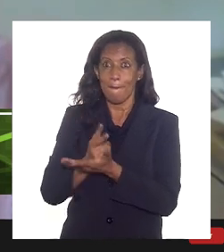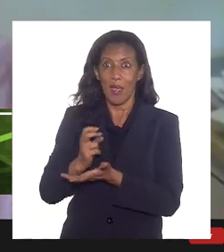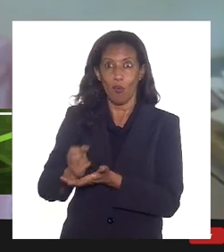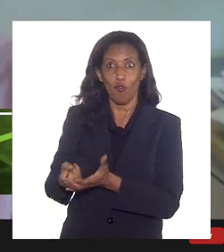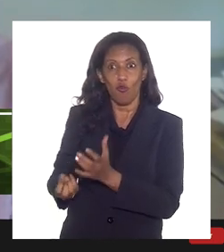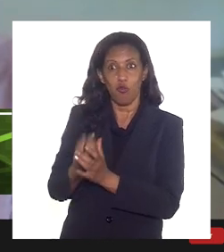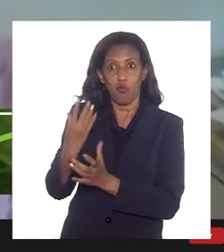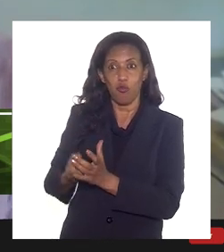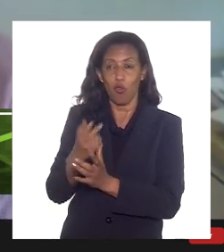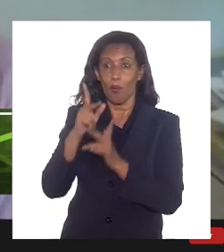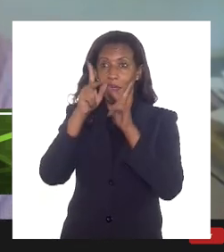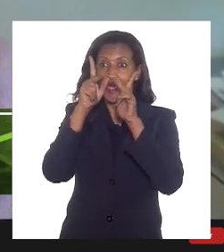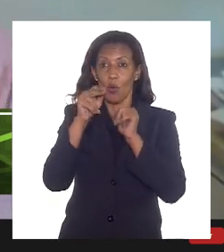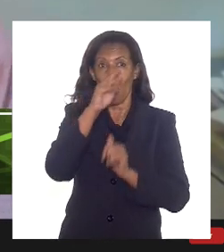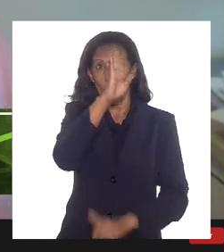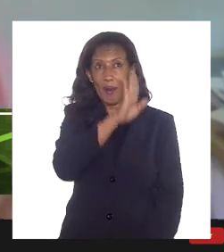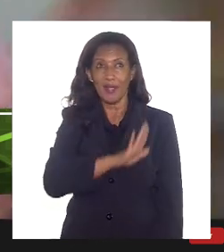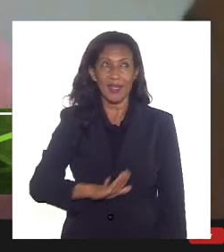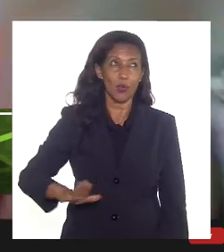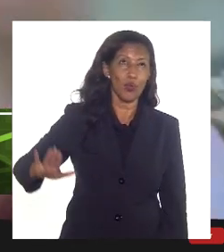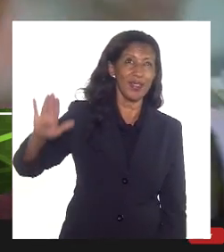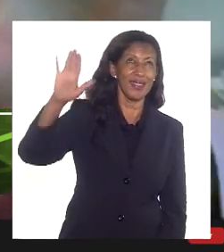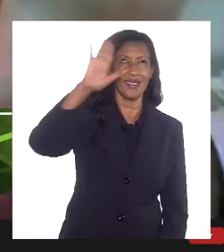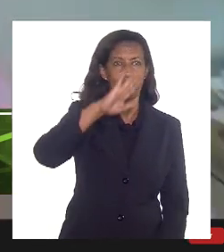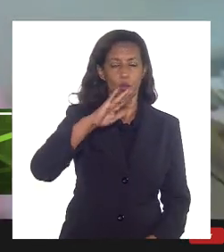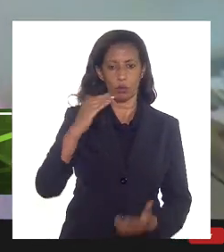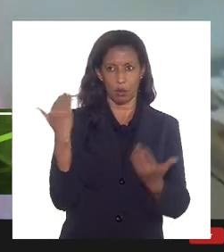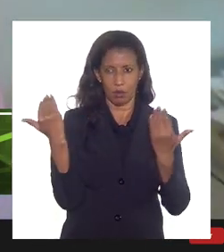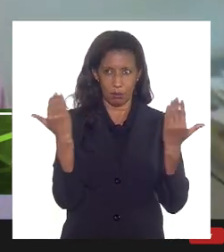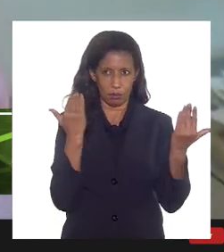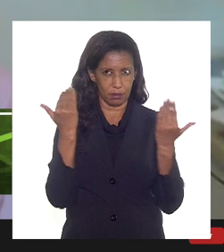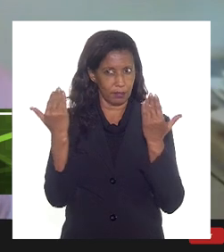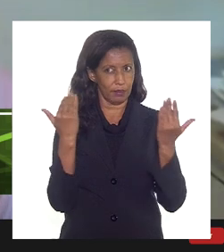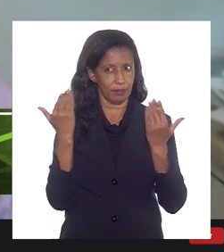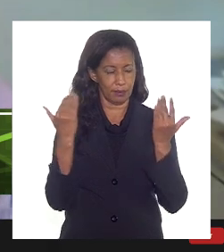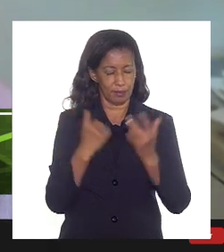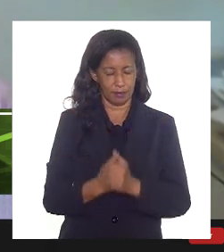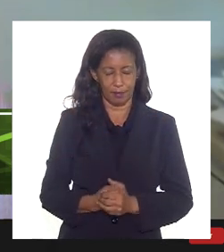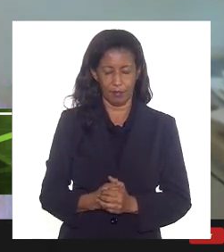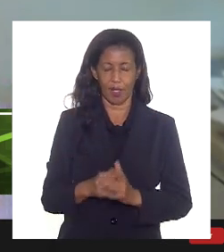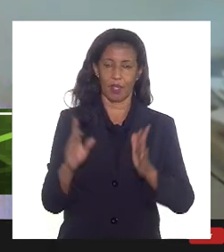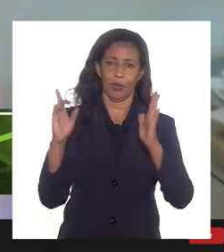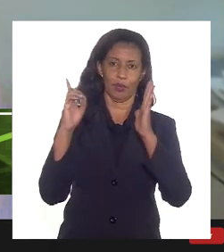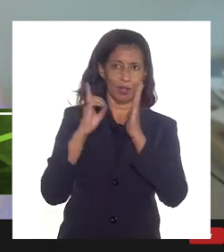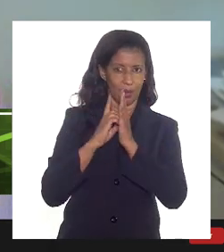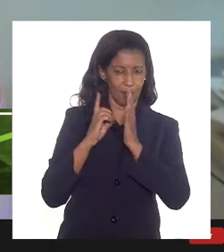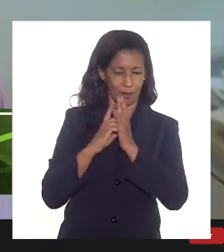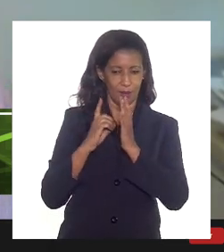produzia o Brasil inteiro. Só para ter dois parâmetros. E o decreto